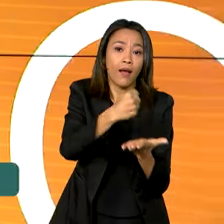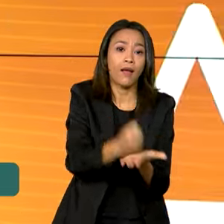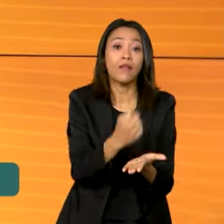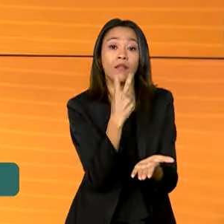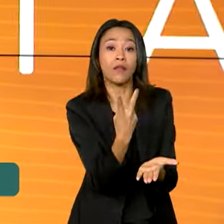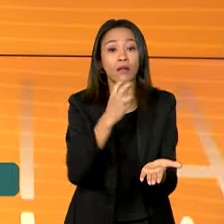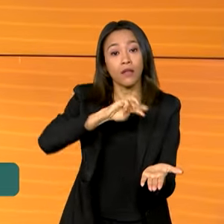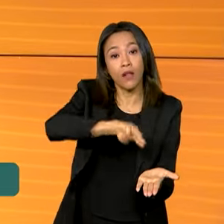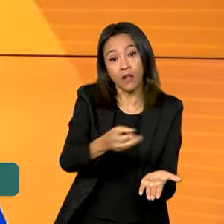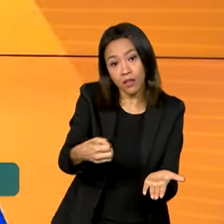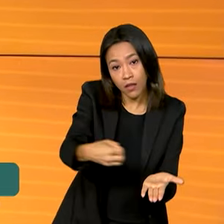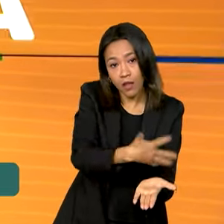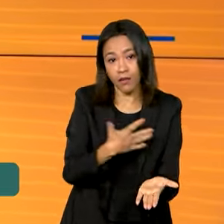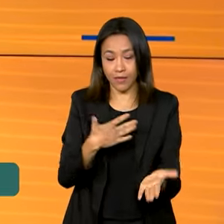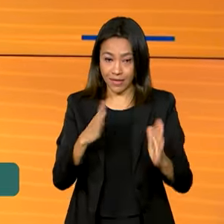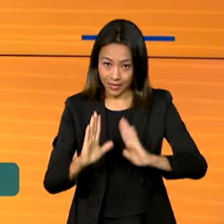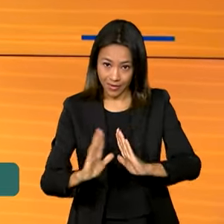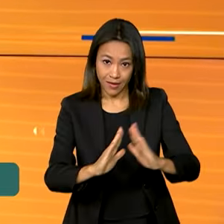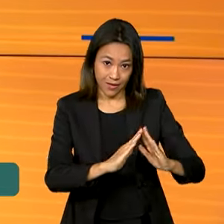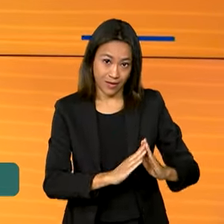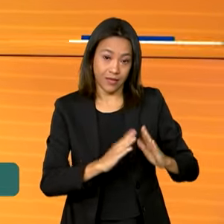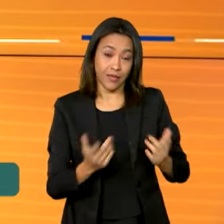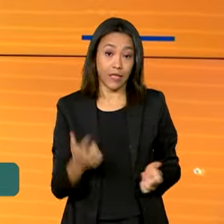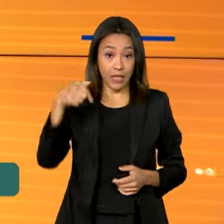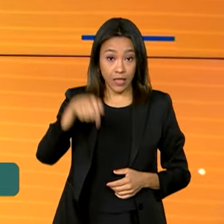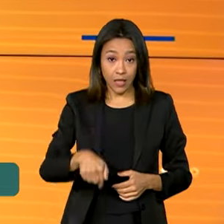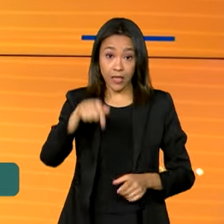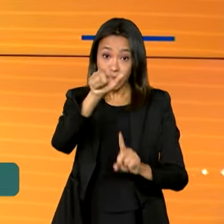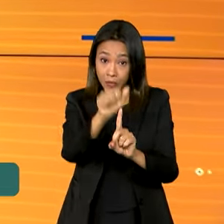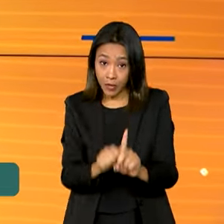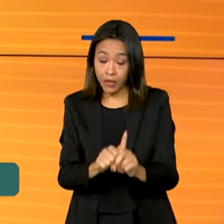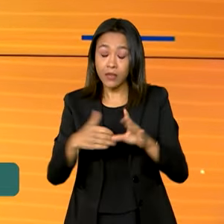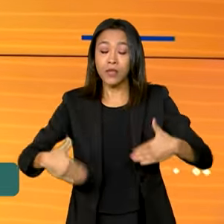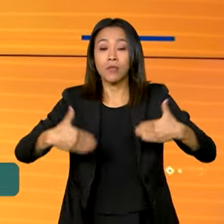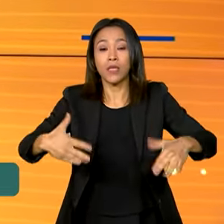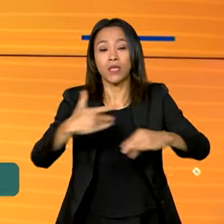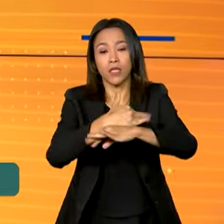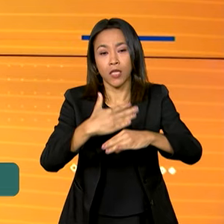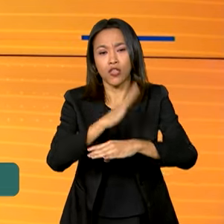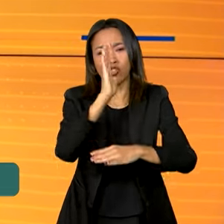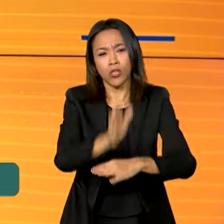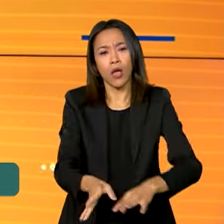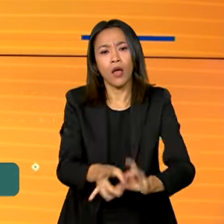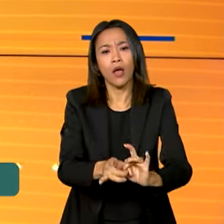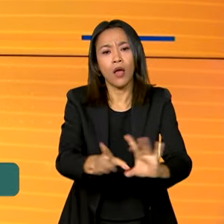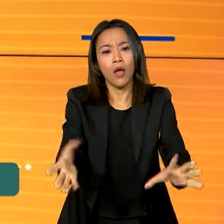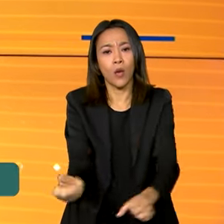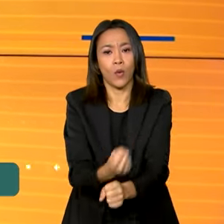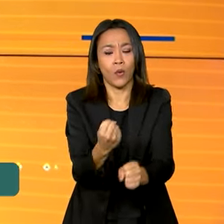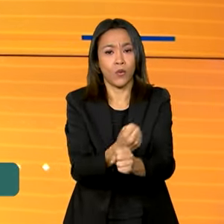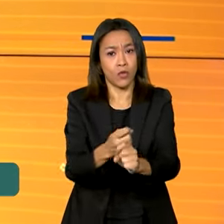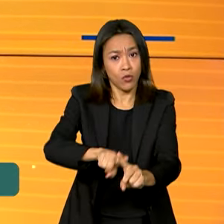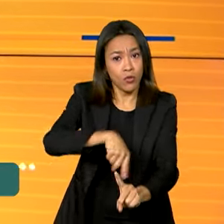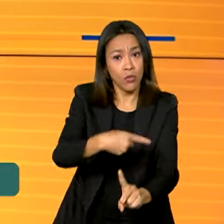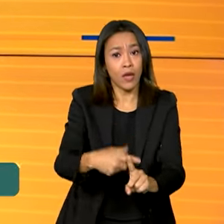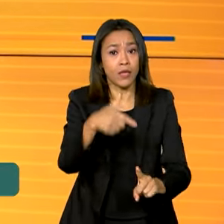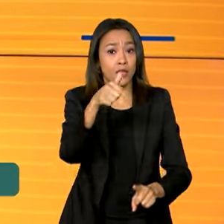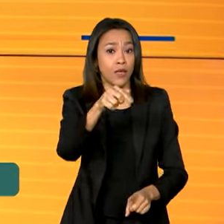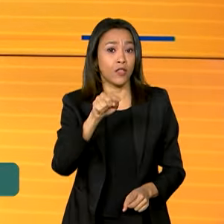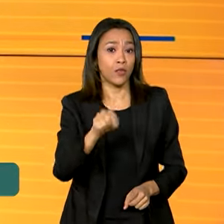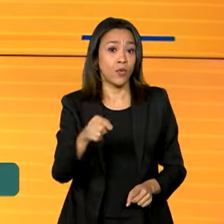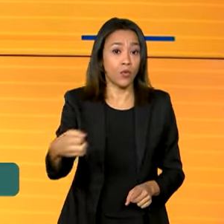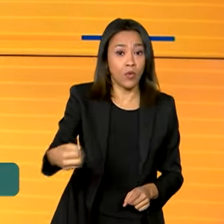moradias pelo programa. E neste mês, o Ministério das Cidades autorizou a construção de 7 mil novas unidades